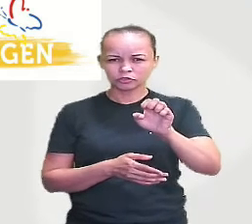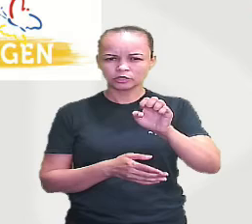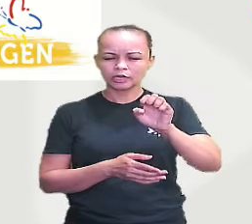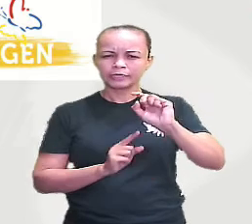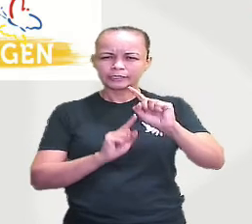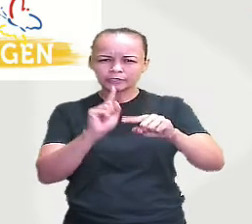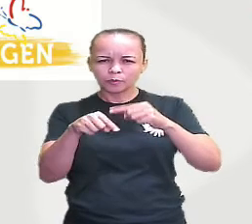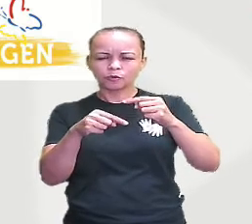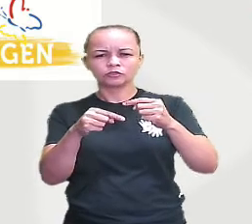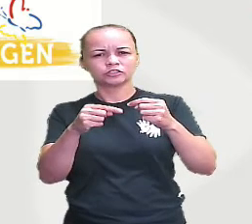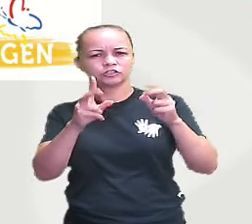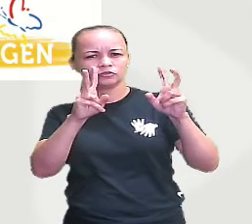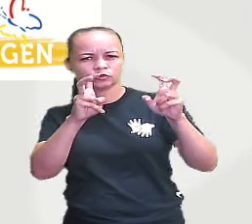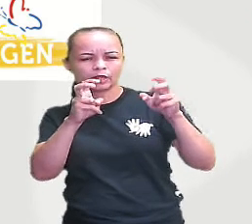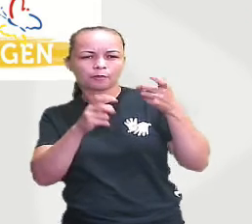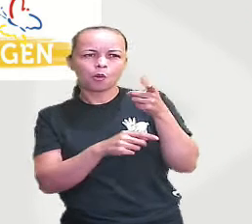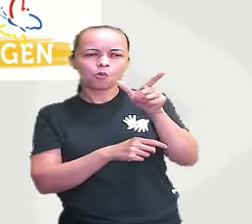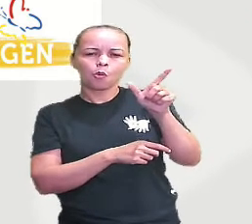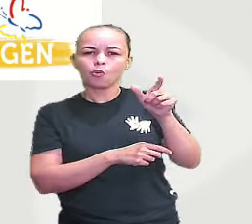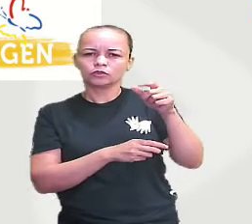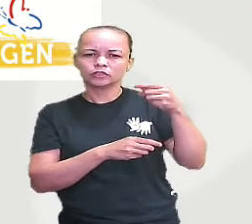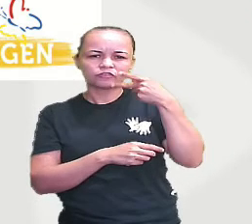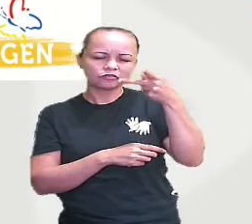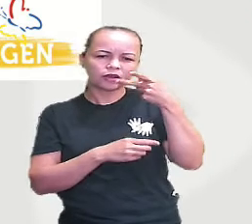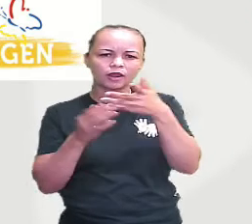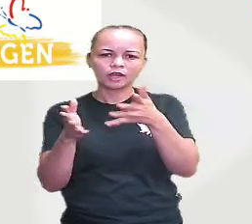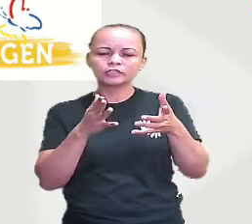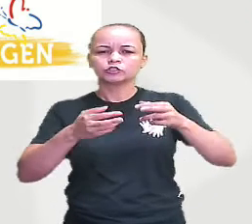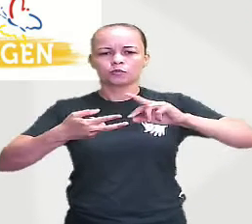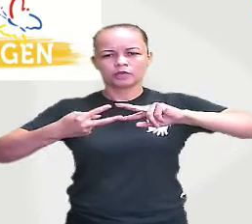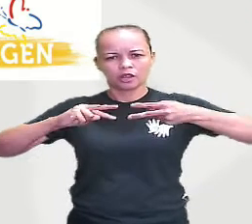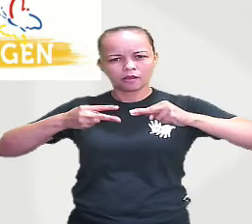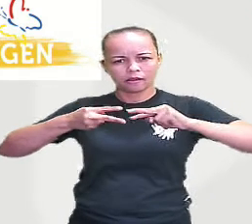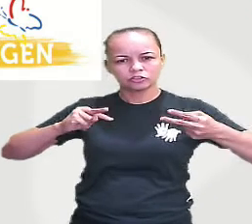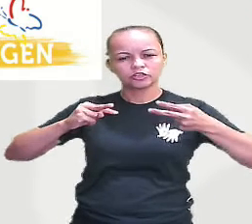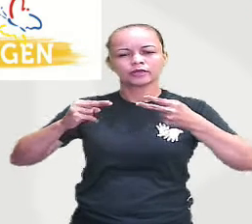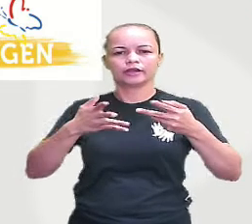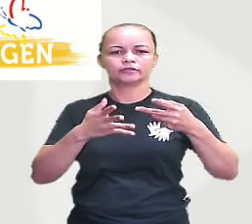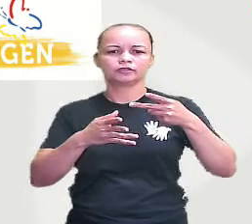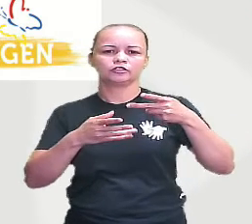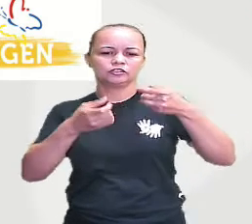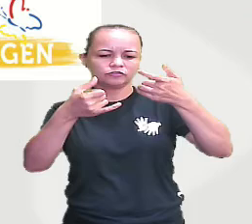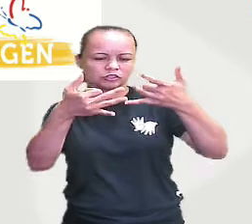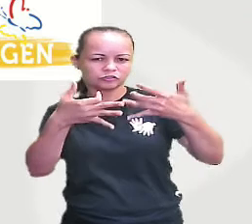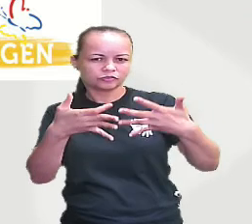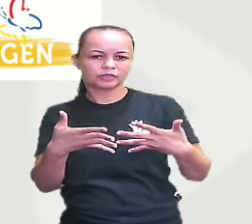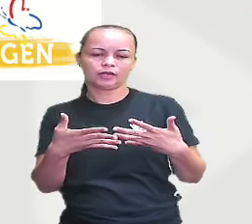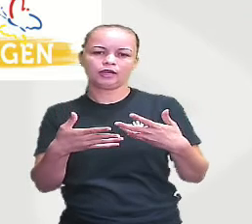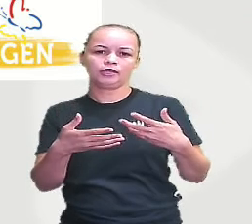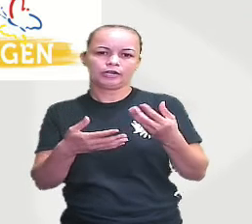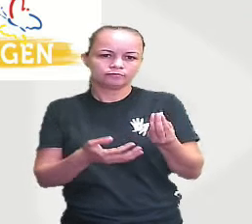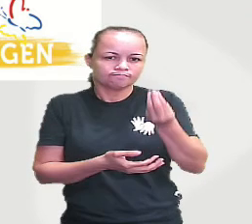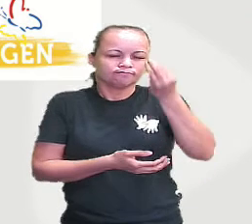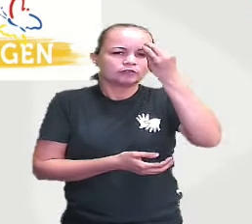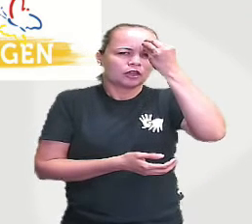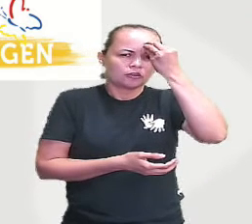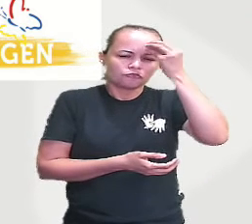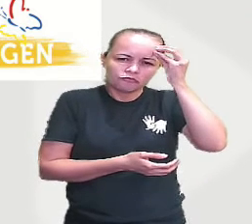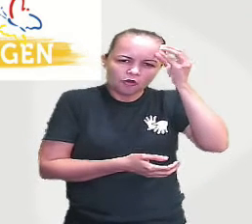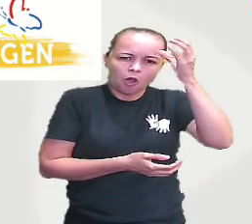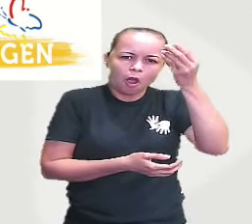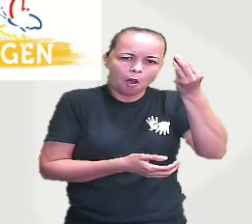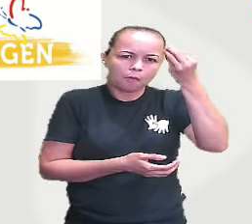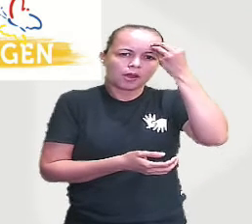celular, a gente vai falar muito sobre isso. Quando a gente também vai falando de genética, a gente vai falar muito sobre isso. Então, guarda essa informação, gente, que ela é